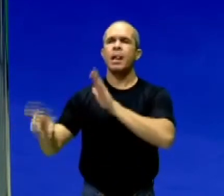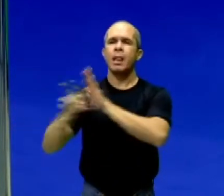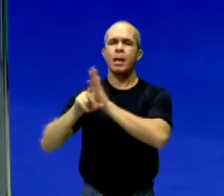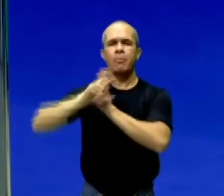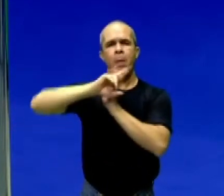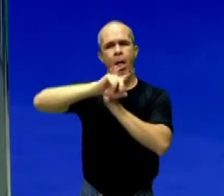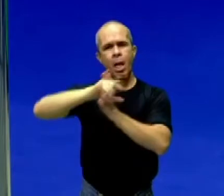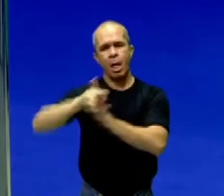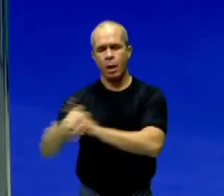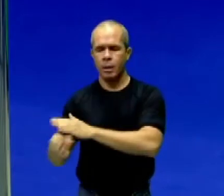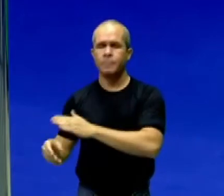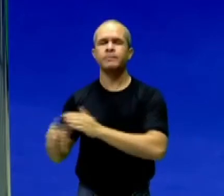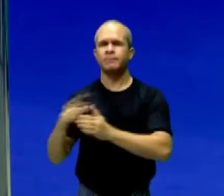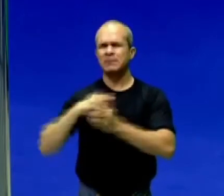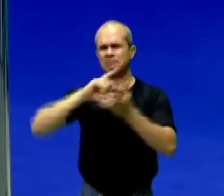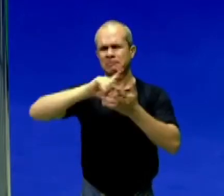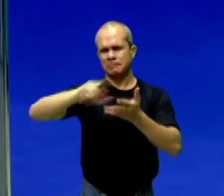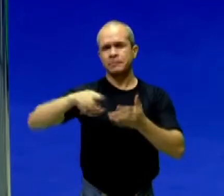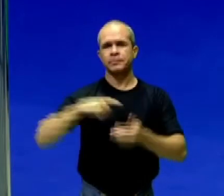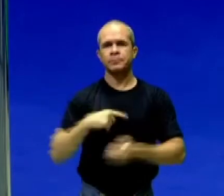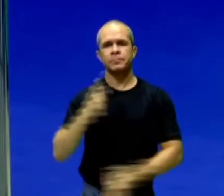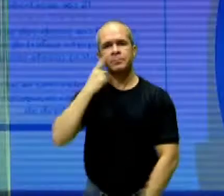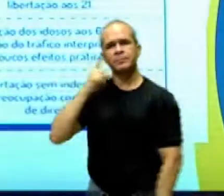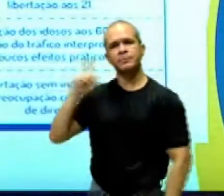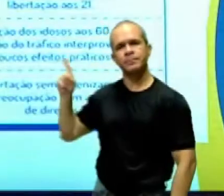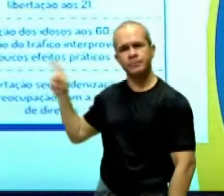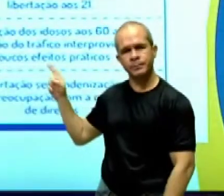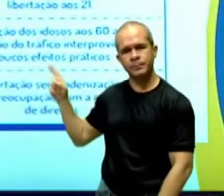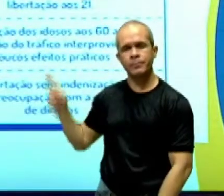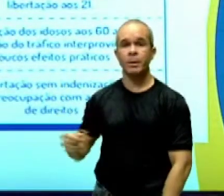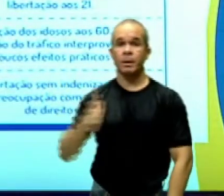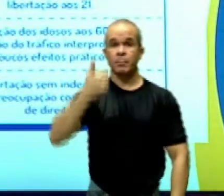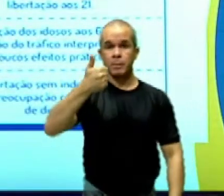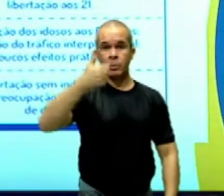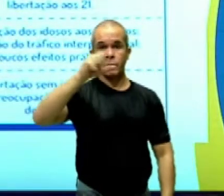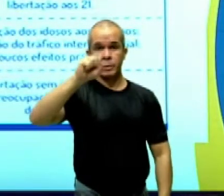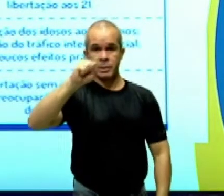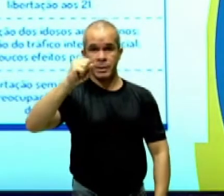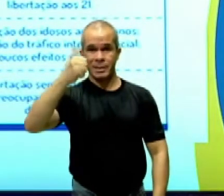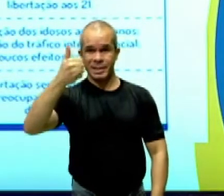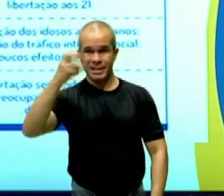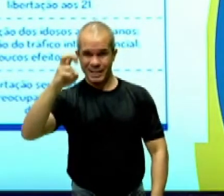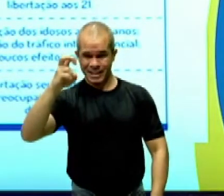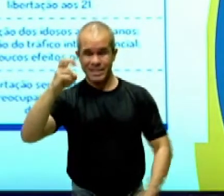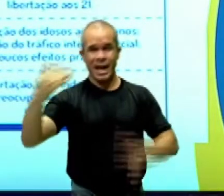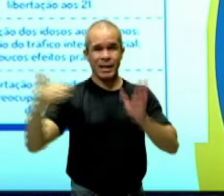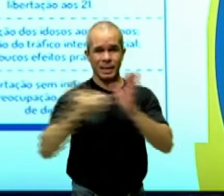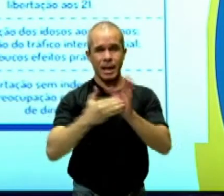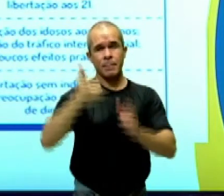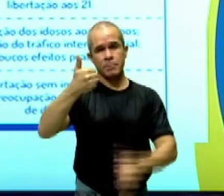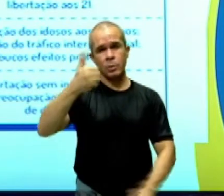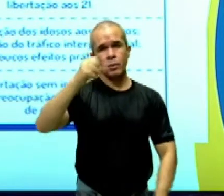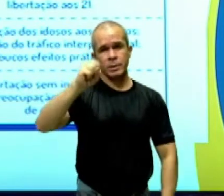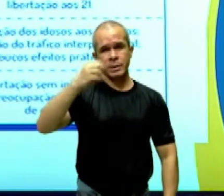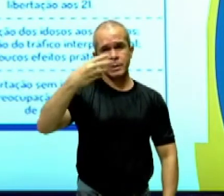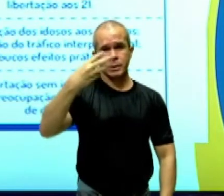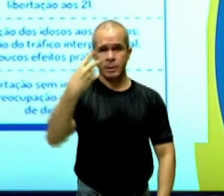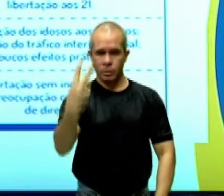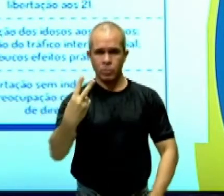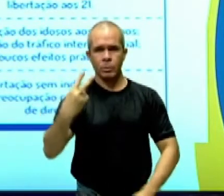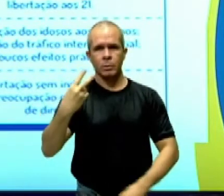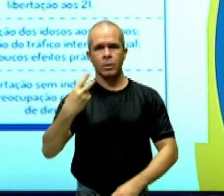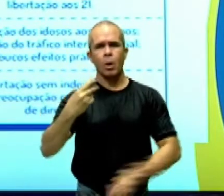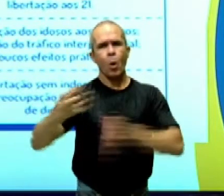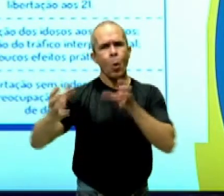determinou essa libertação. E este processo de leis de 1815 a 1831 foi um período em que os ingleses